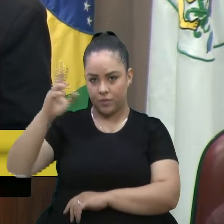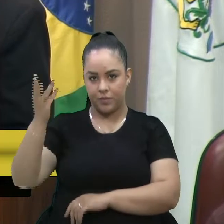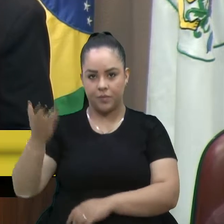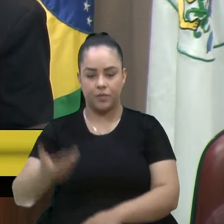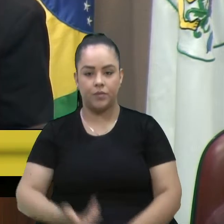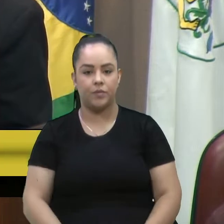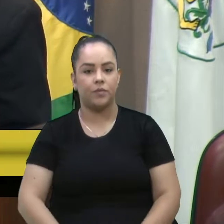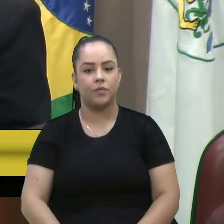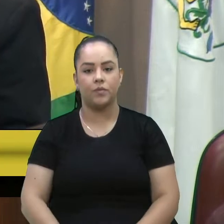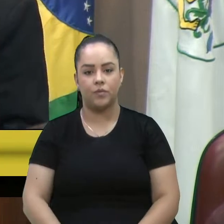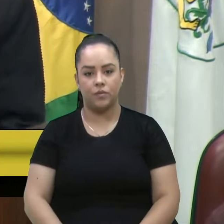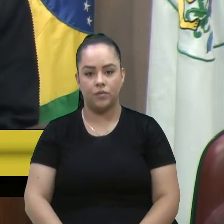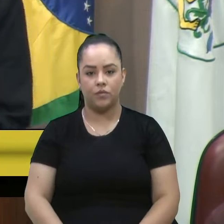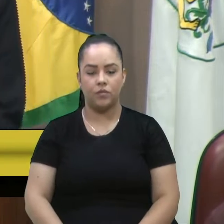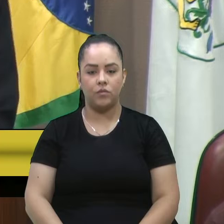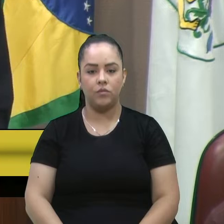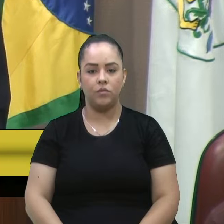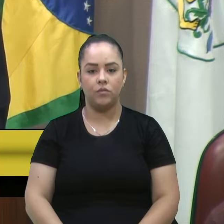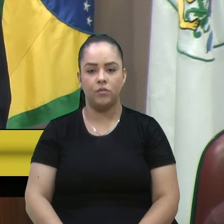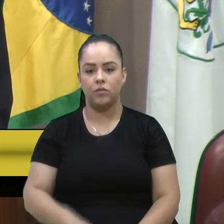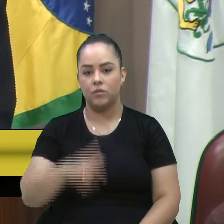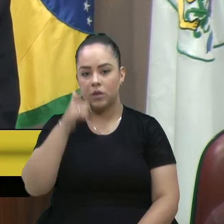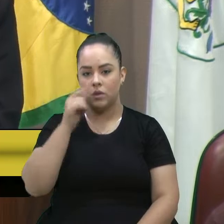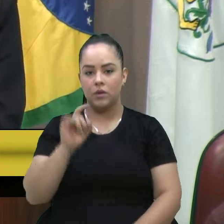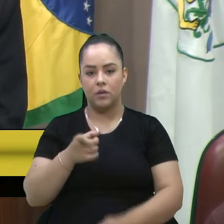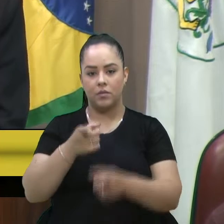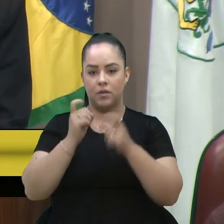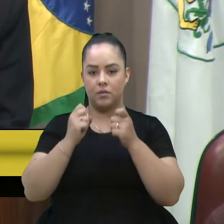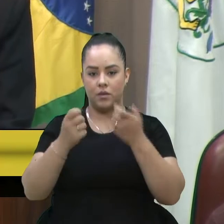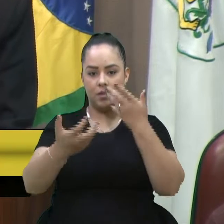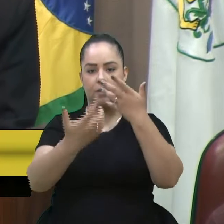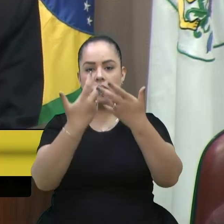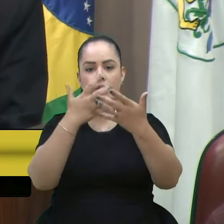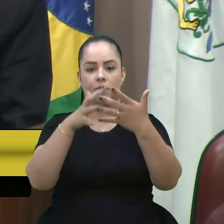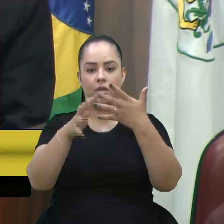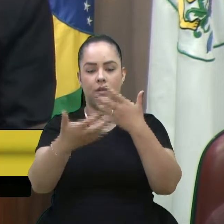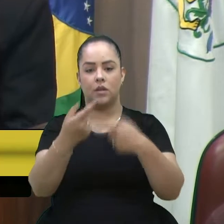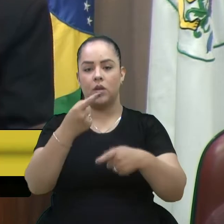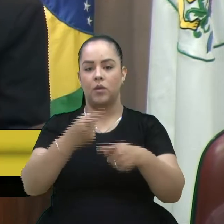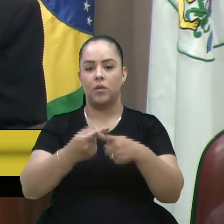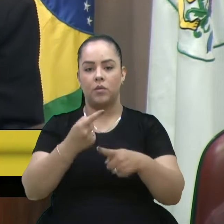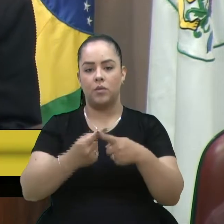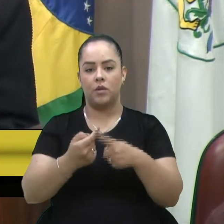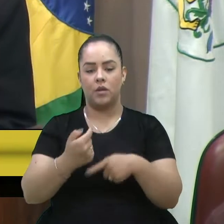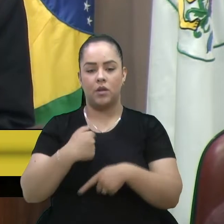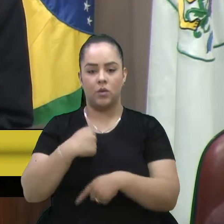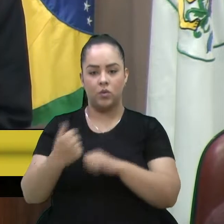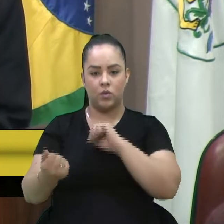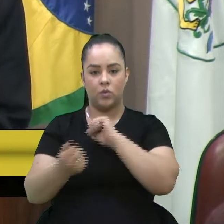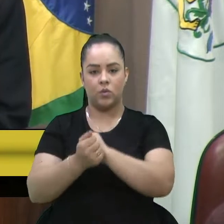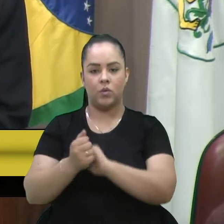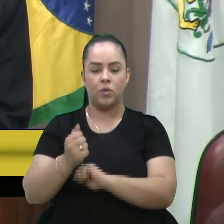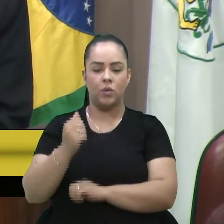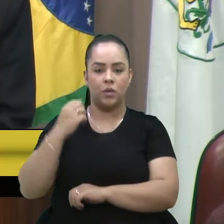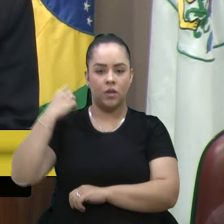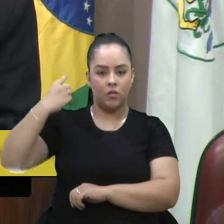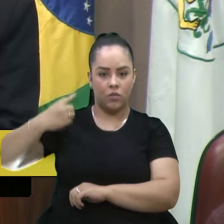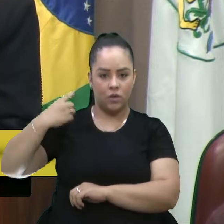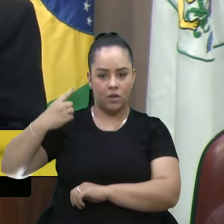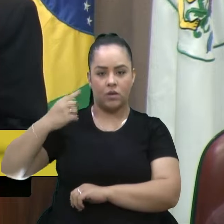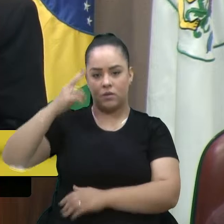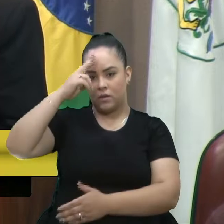deu para se perceber transparência, porque eu e o deputado Neri estamos